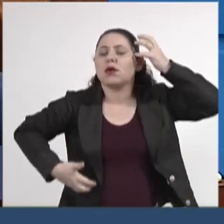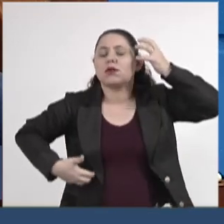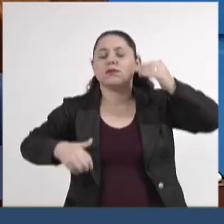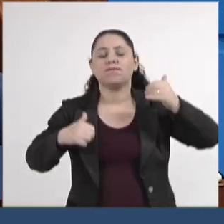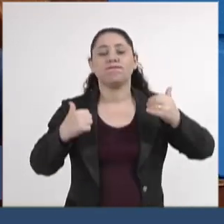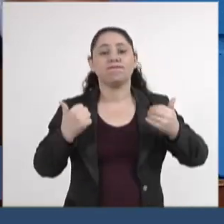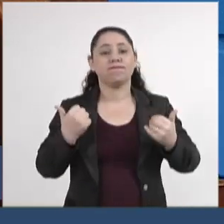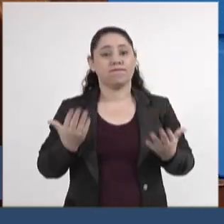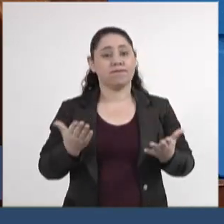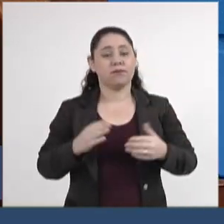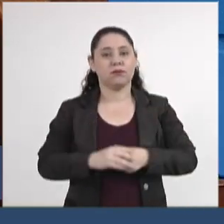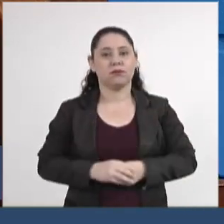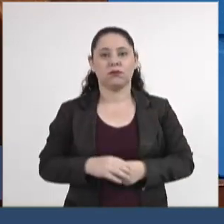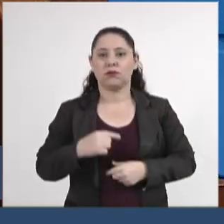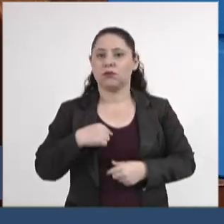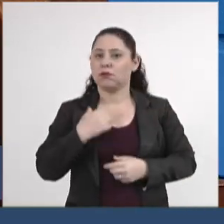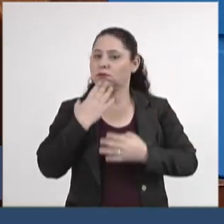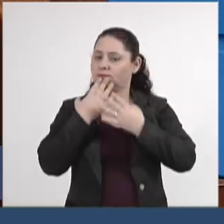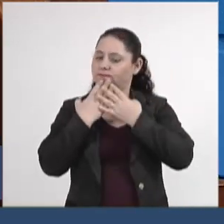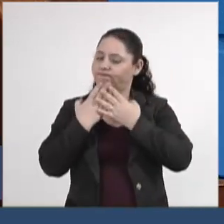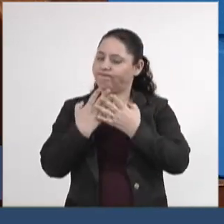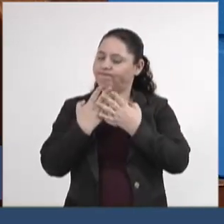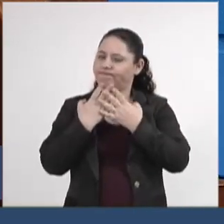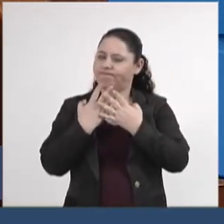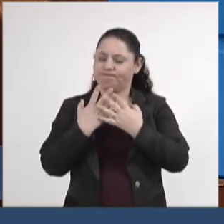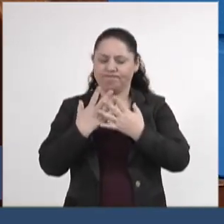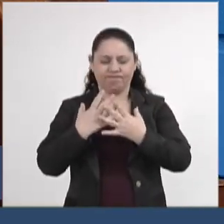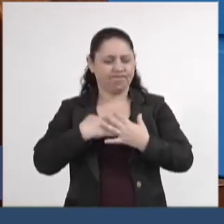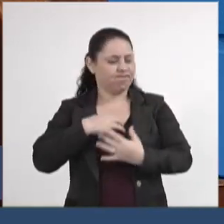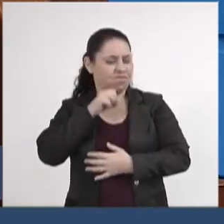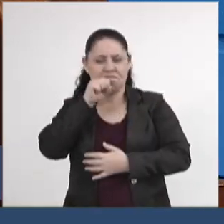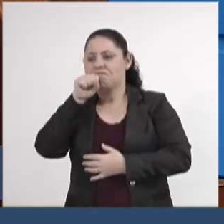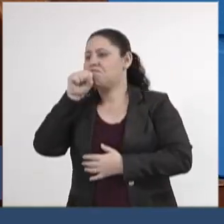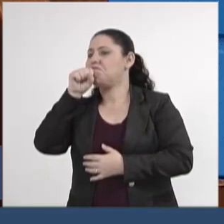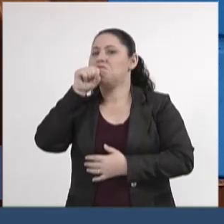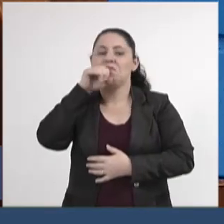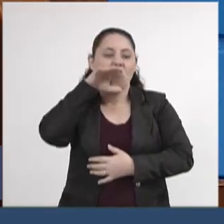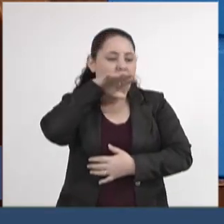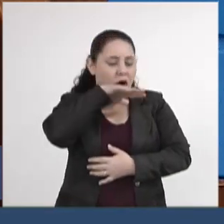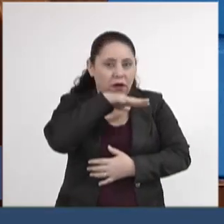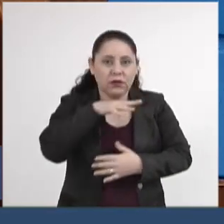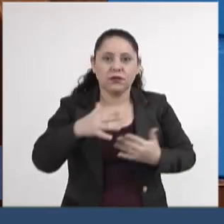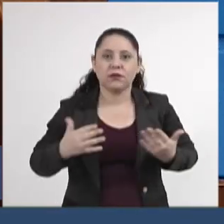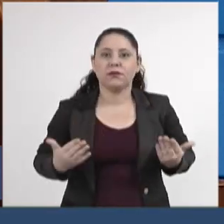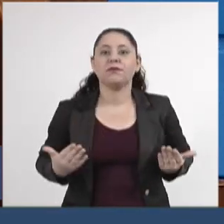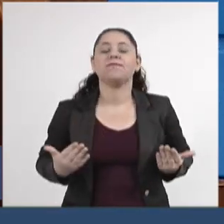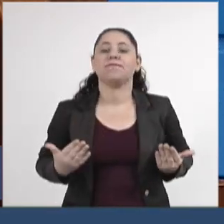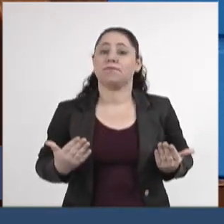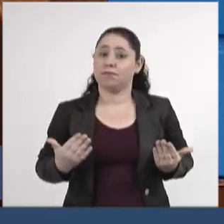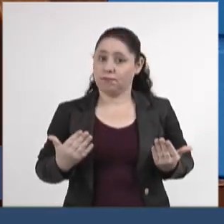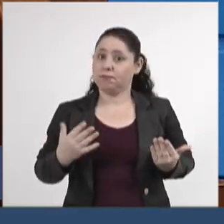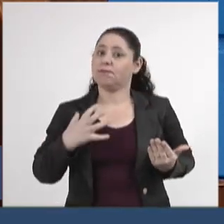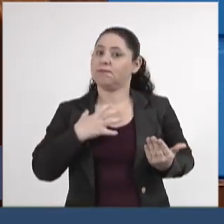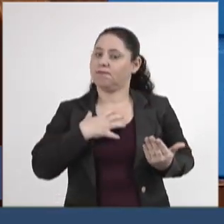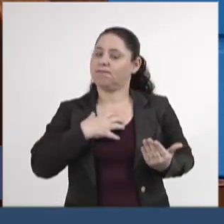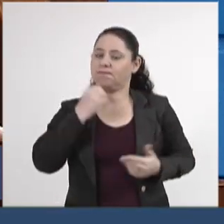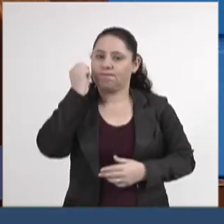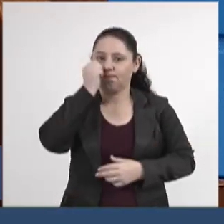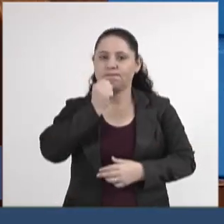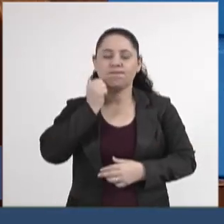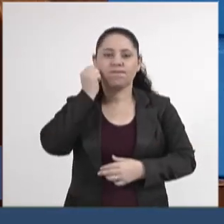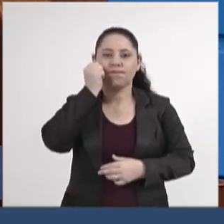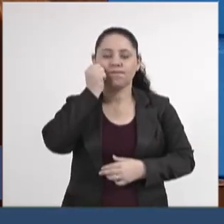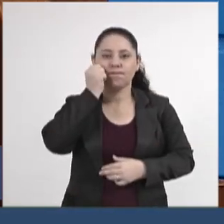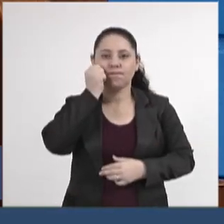Eu confesso que eu senti asco, nojo desse senador